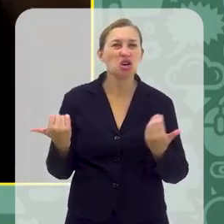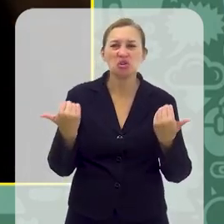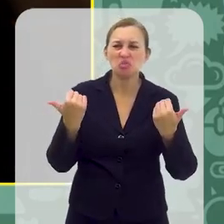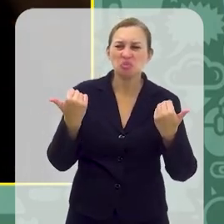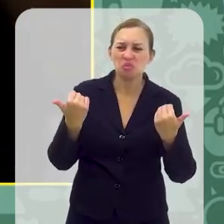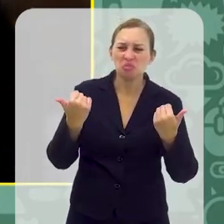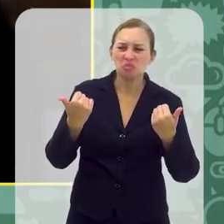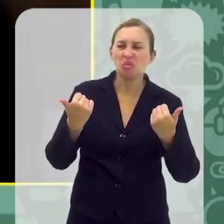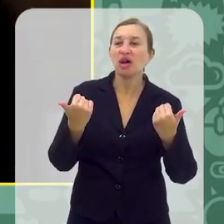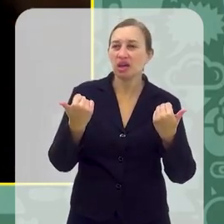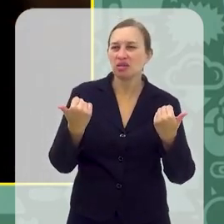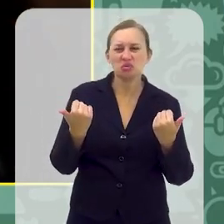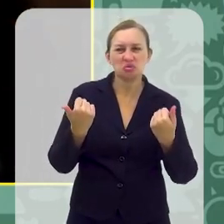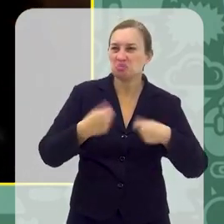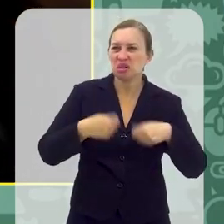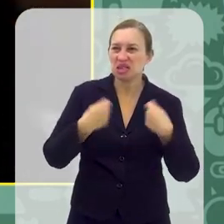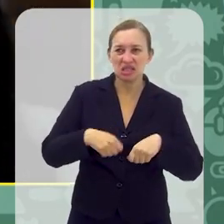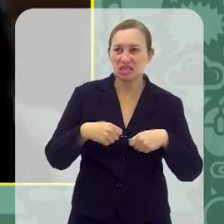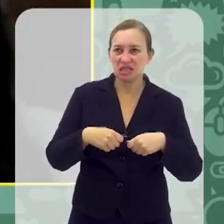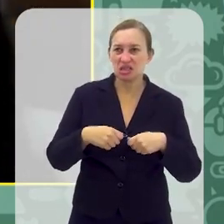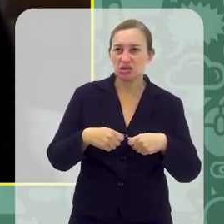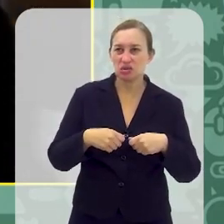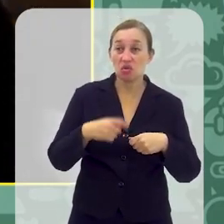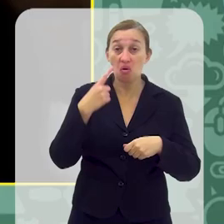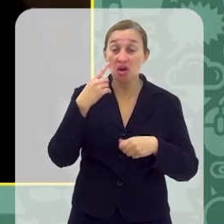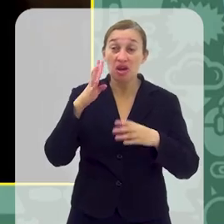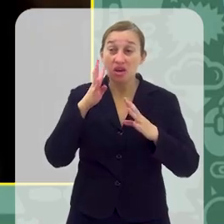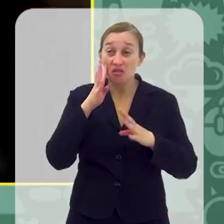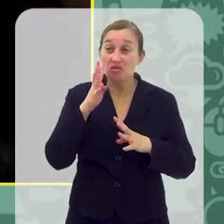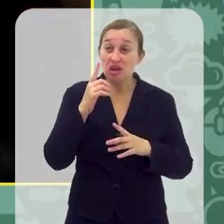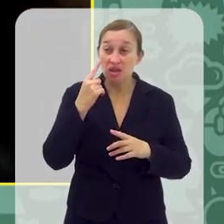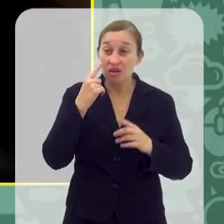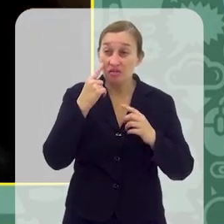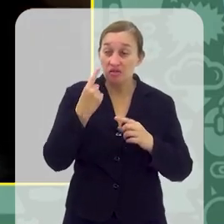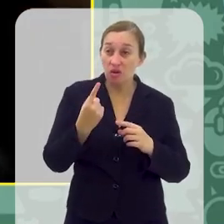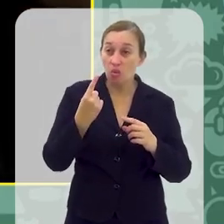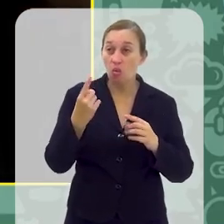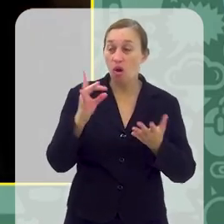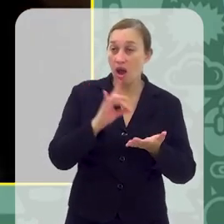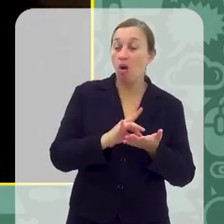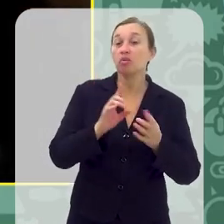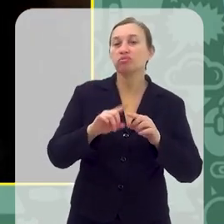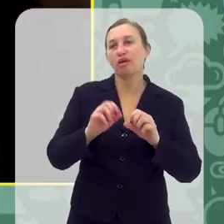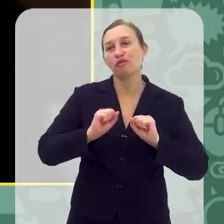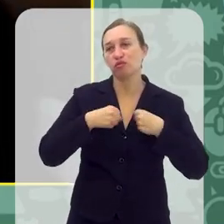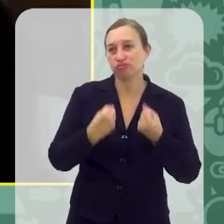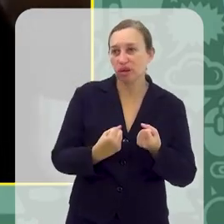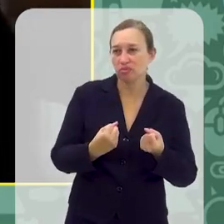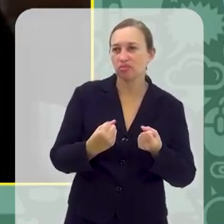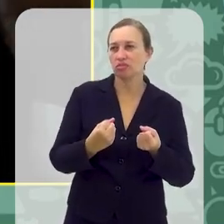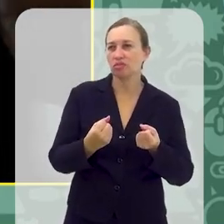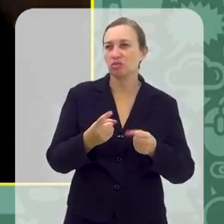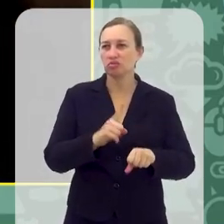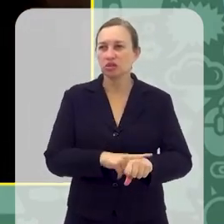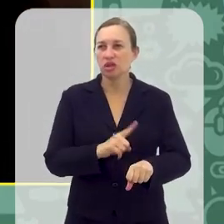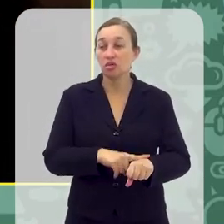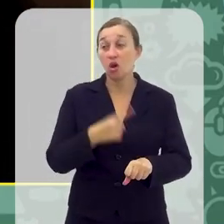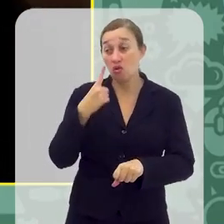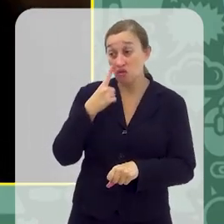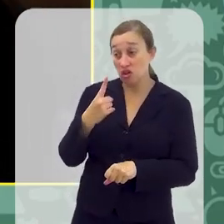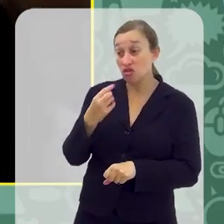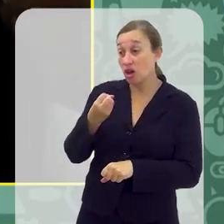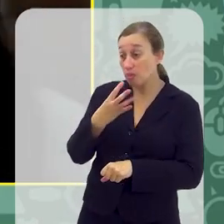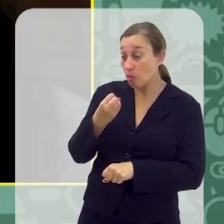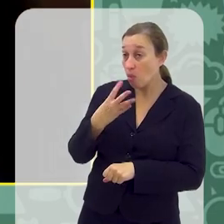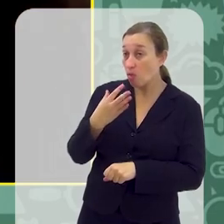enfrentar a dificuldade que é estar numa relação. E aí, isso vai sendo reforçado com o tempo, né? Porque eu começo, vi que é muito bom fazer